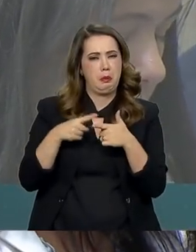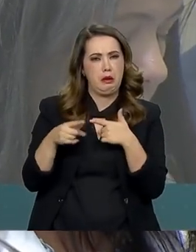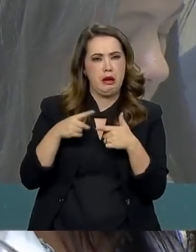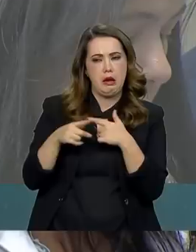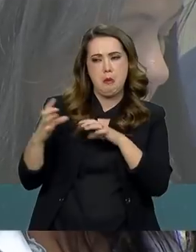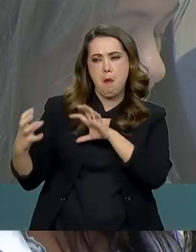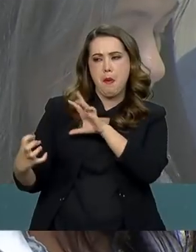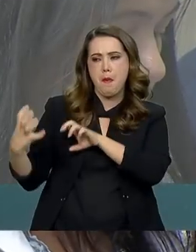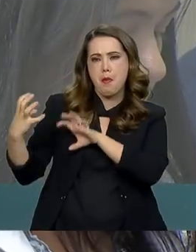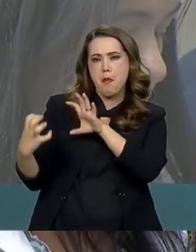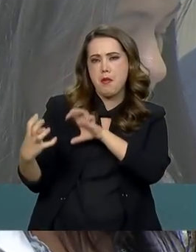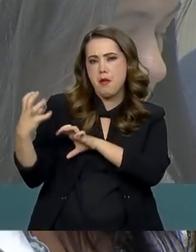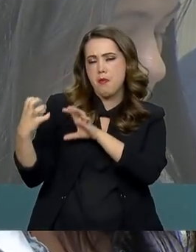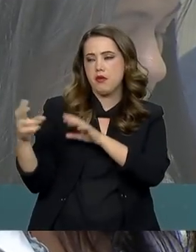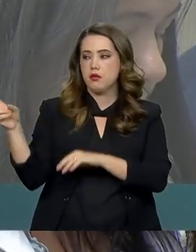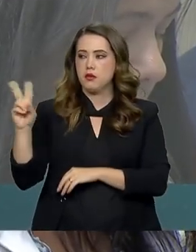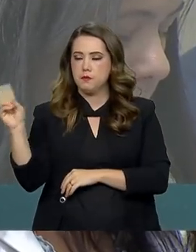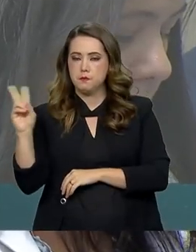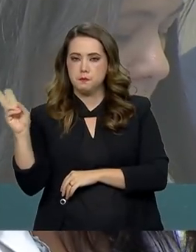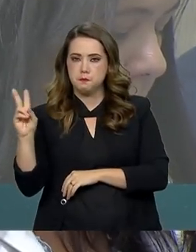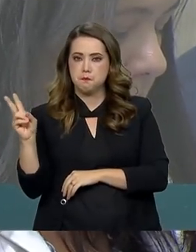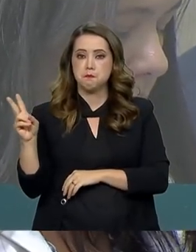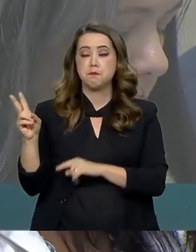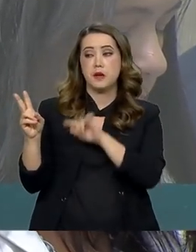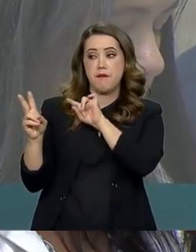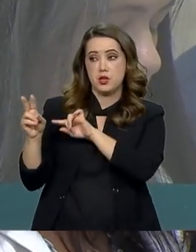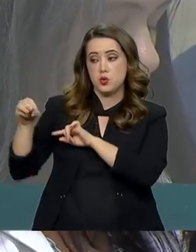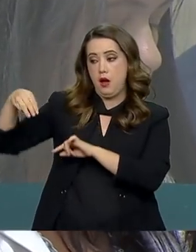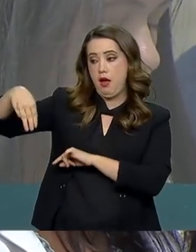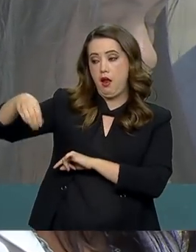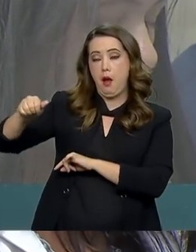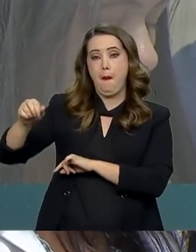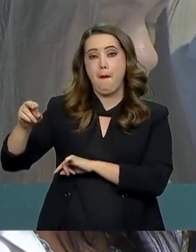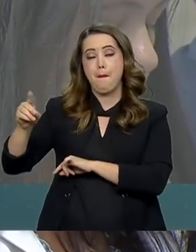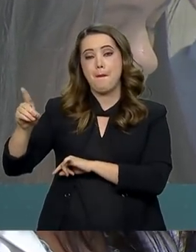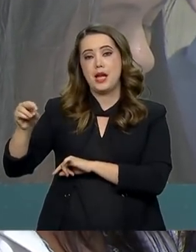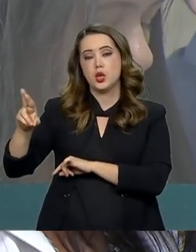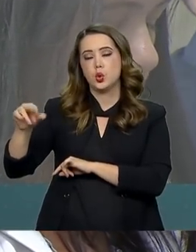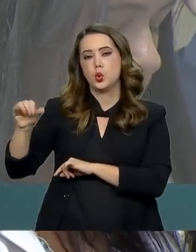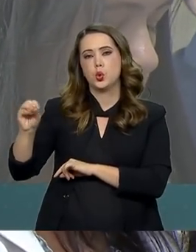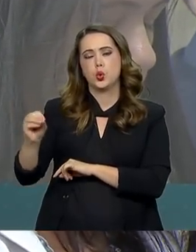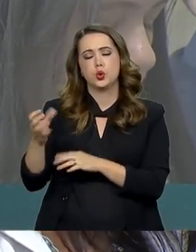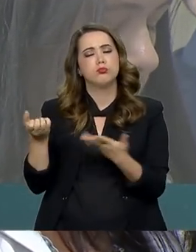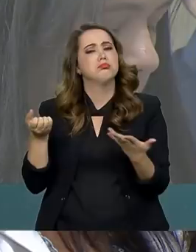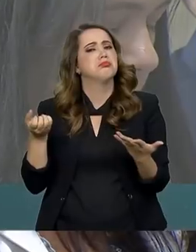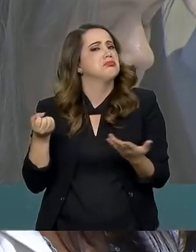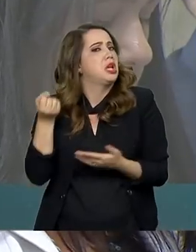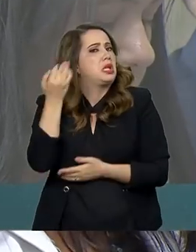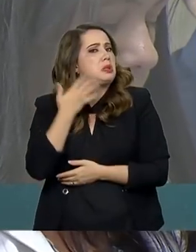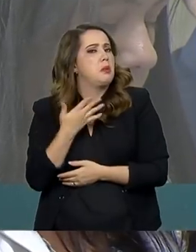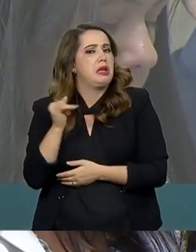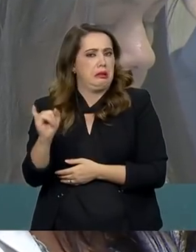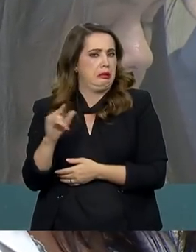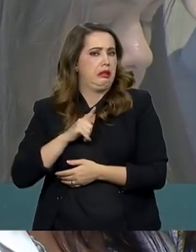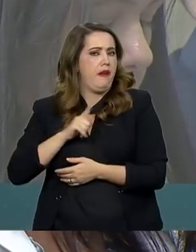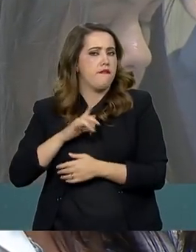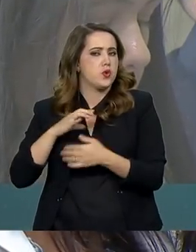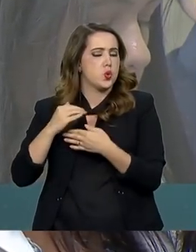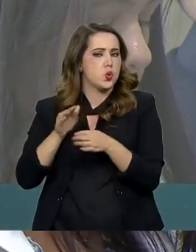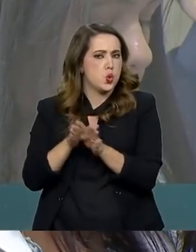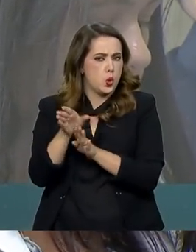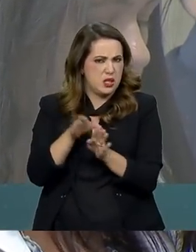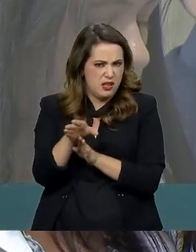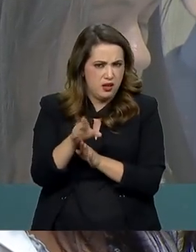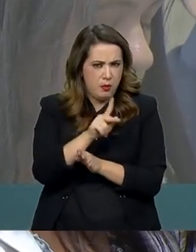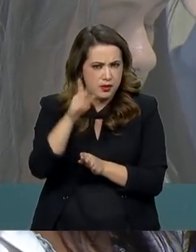tipo de conflito com o governo Maduro. Eu queria que o senhor esclarecesse se houve esse aconselhamento e o que pode